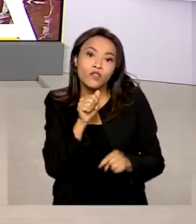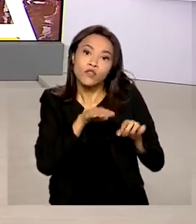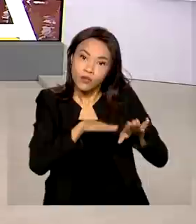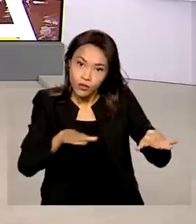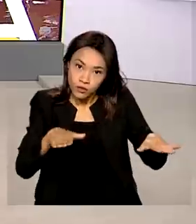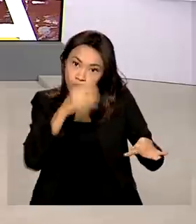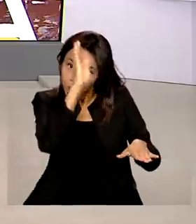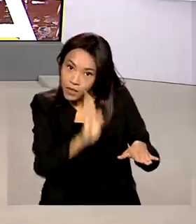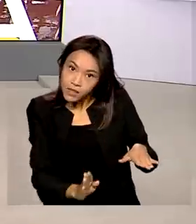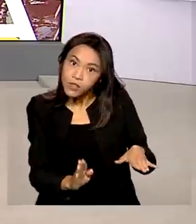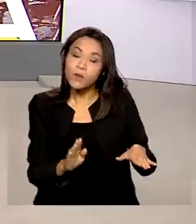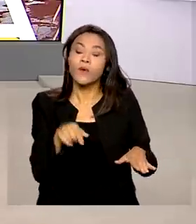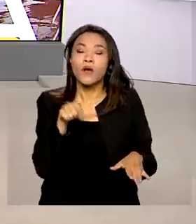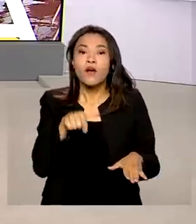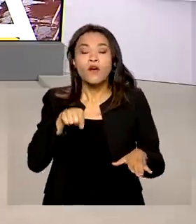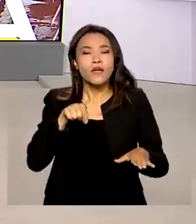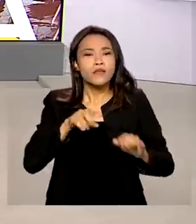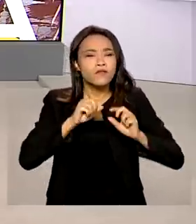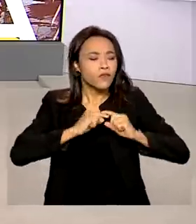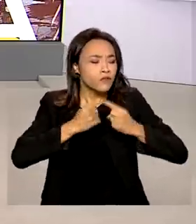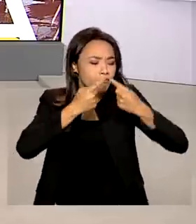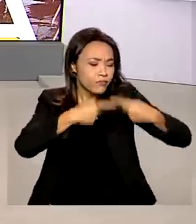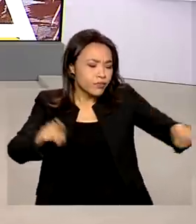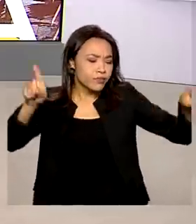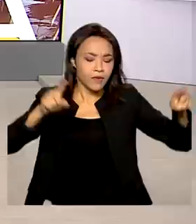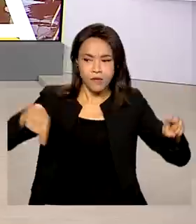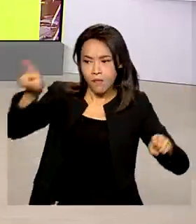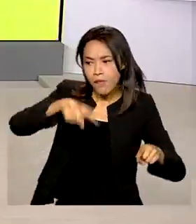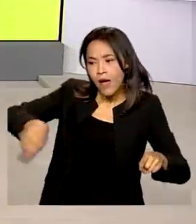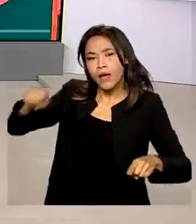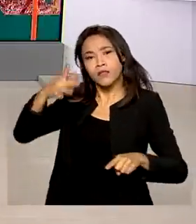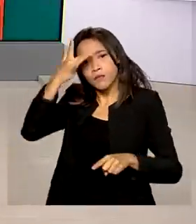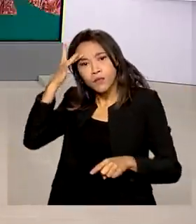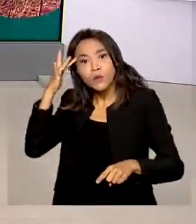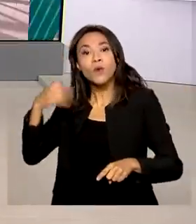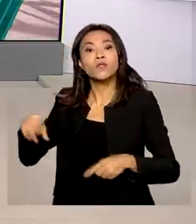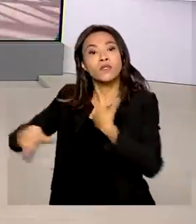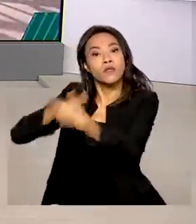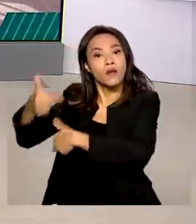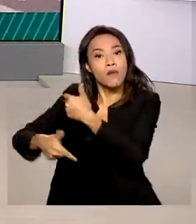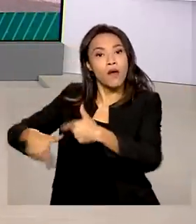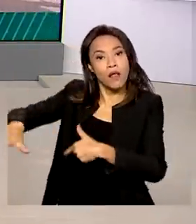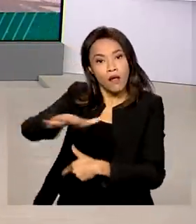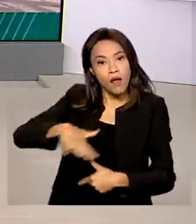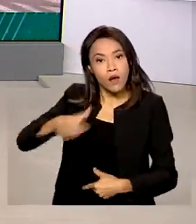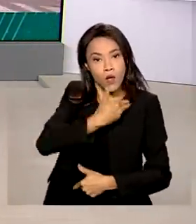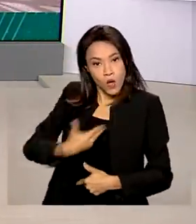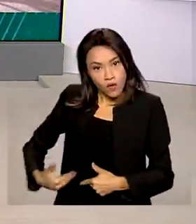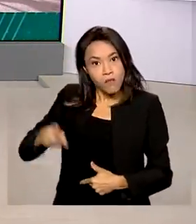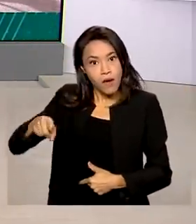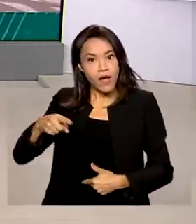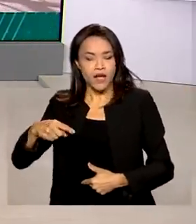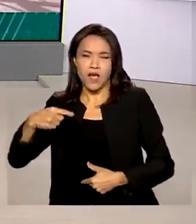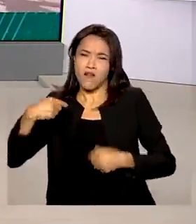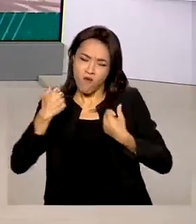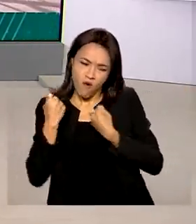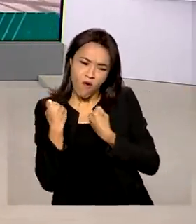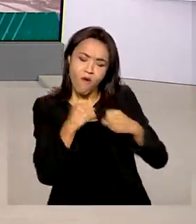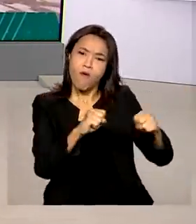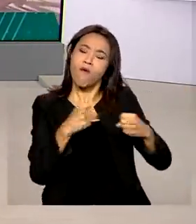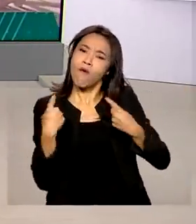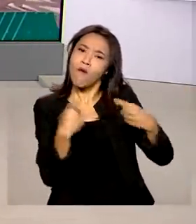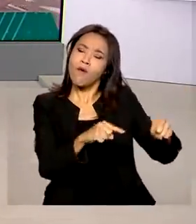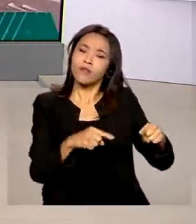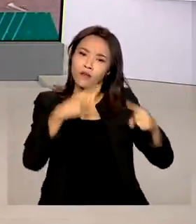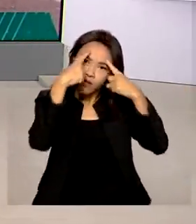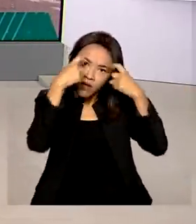No evento, foi lançado exclusivamente para os agentes públicos o Plano Nacional de Enfrentamento à Violência contra a Criança e Adolescente, que